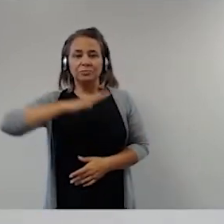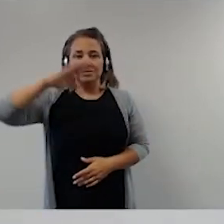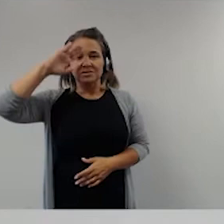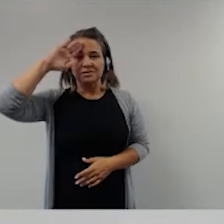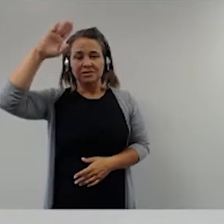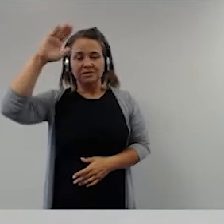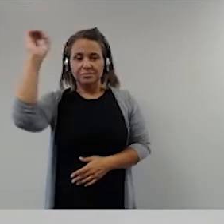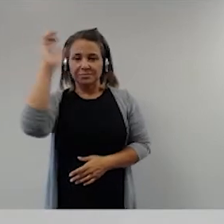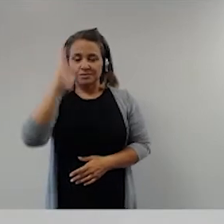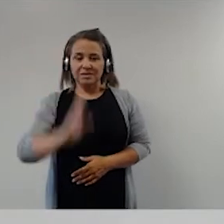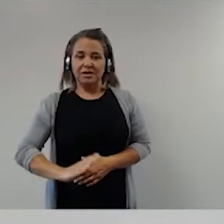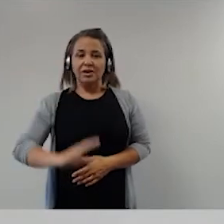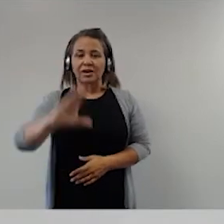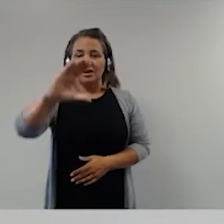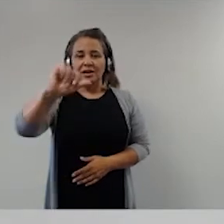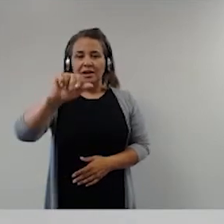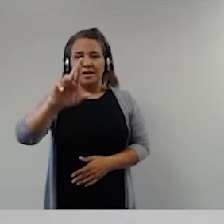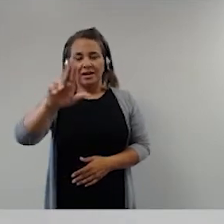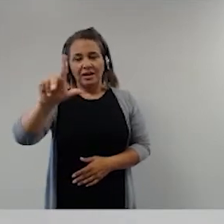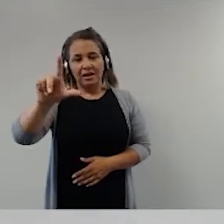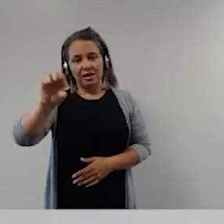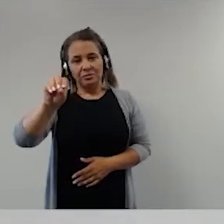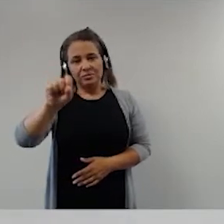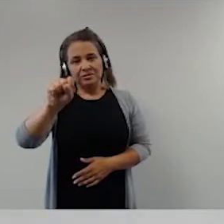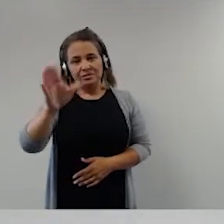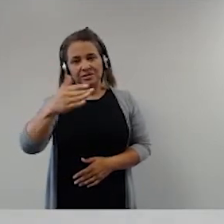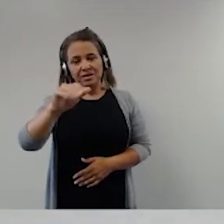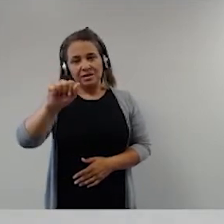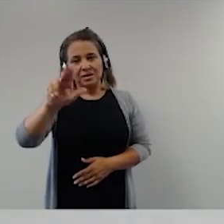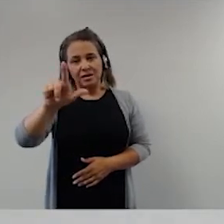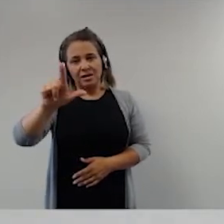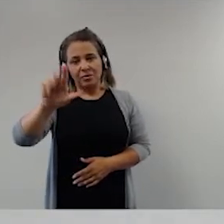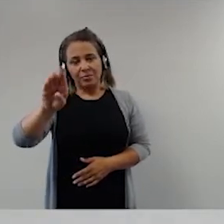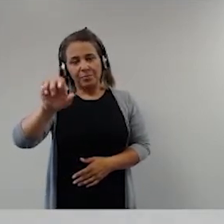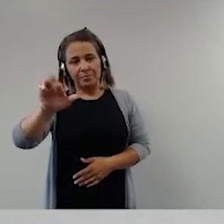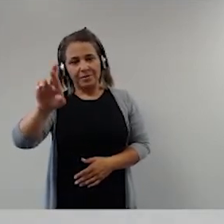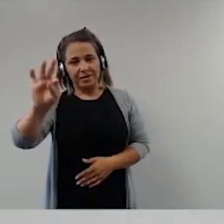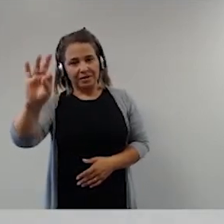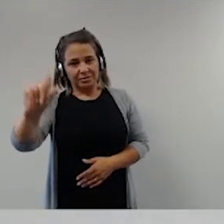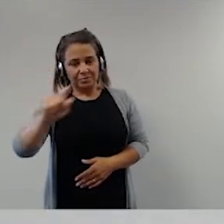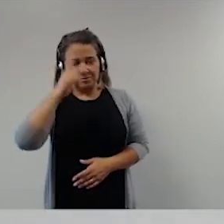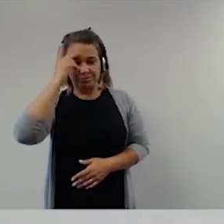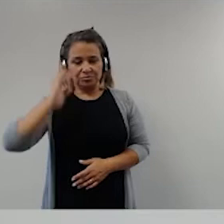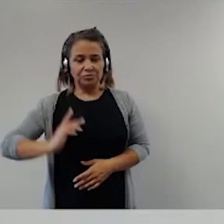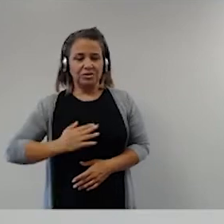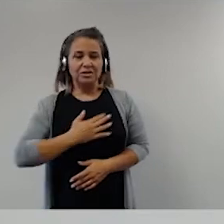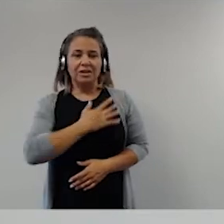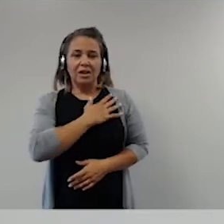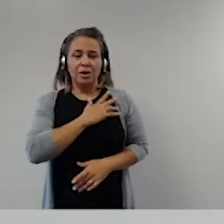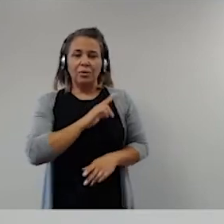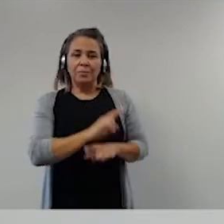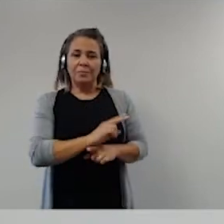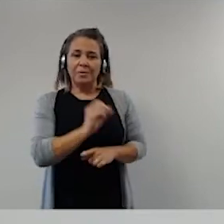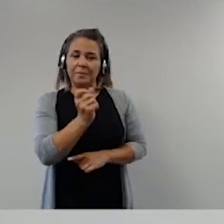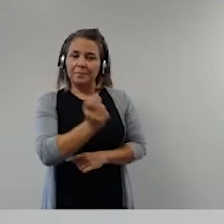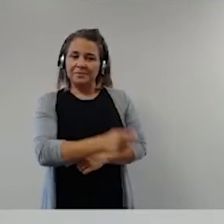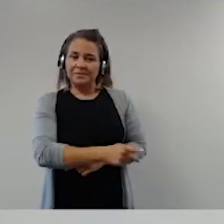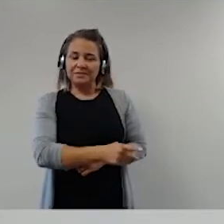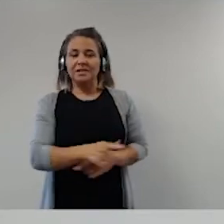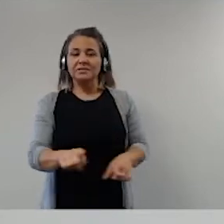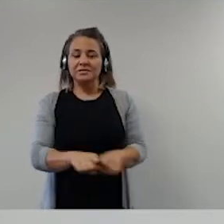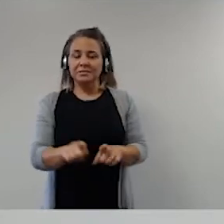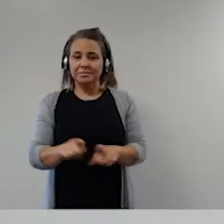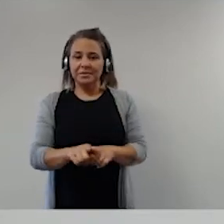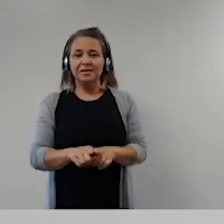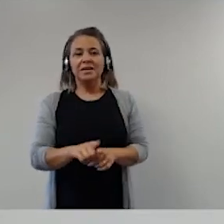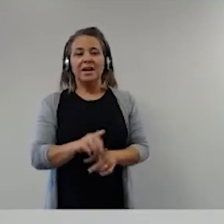Brasileiro, Carlos Alberto dos Santos Cruz, general de divisão da reserva, engenheiro civil, ele exerceu